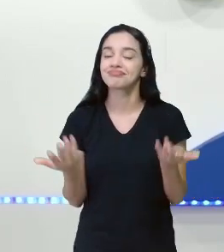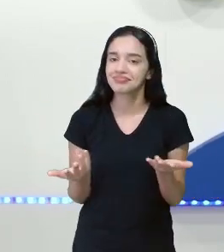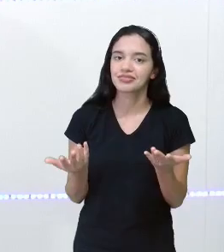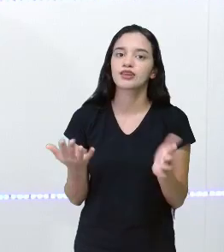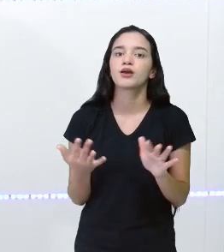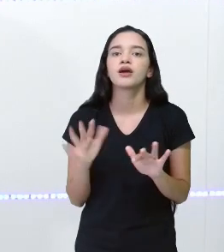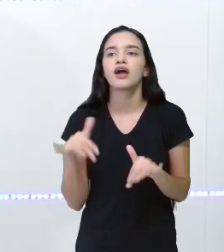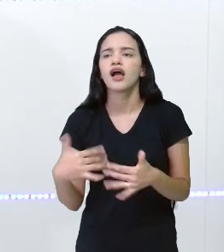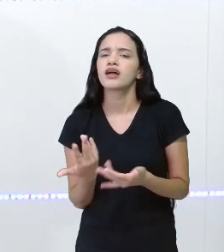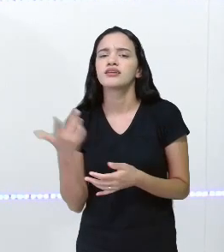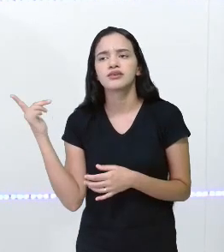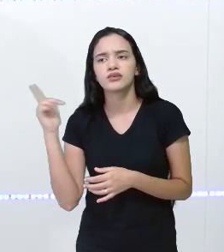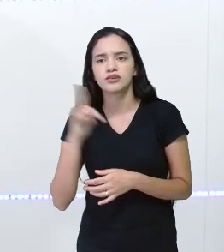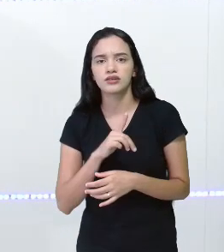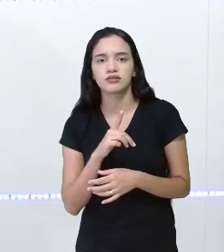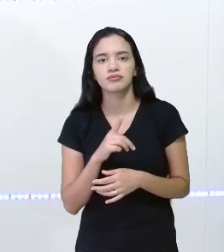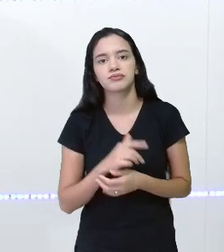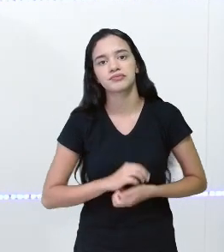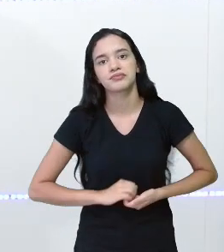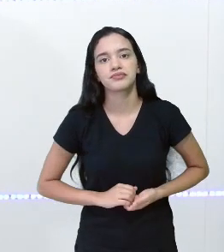olha aí. Faz de novo, professora.